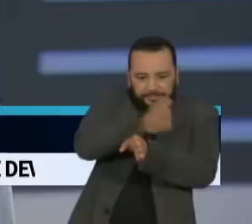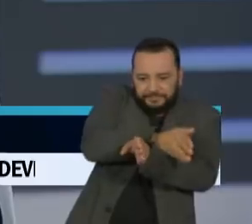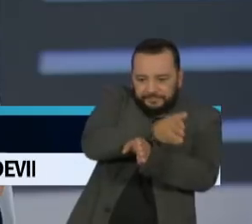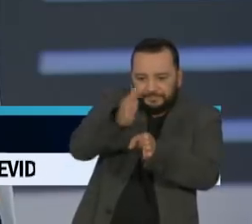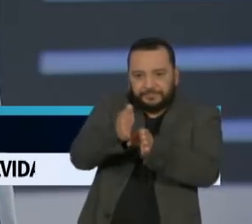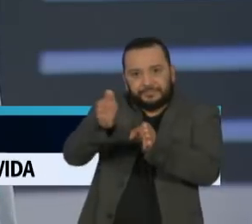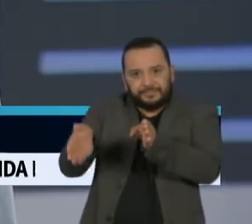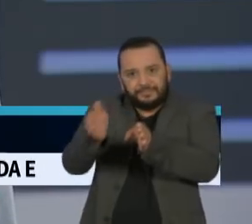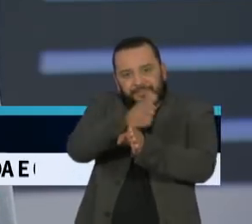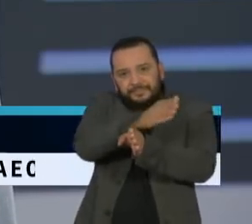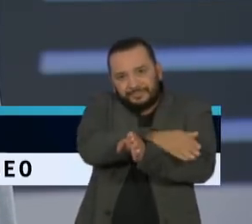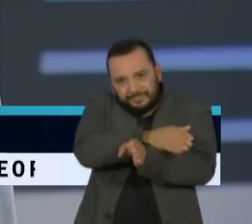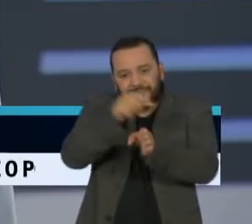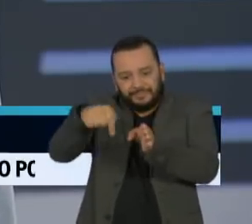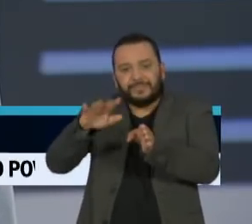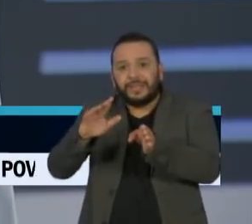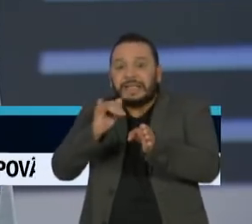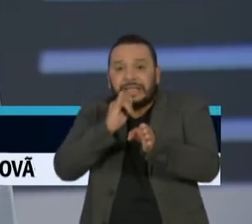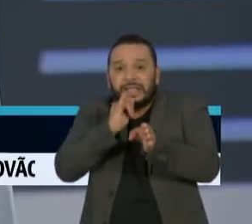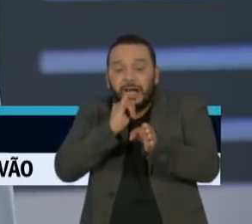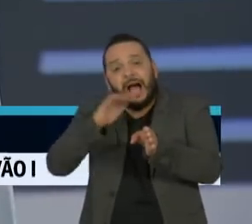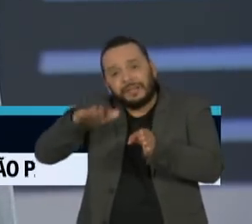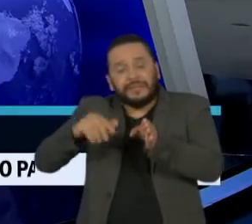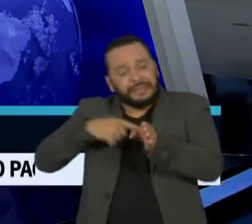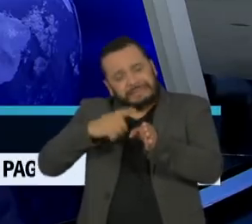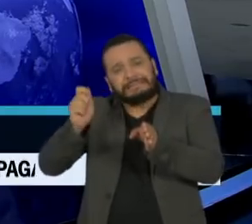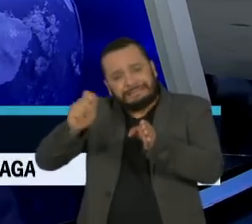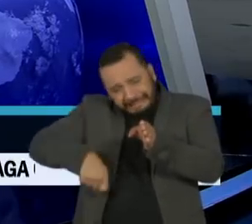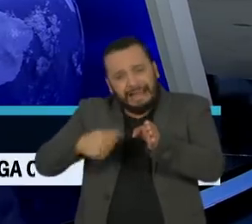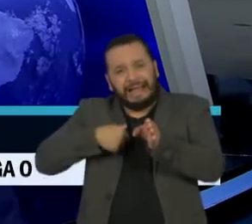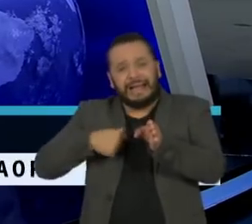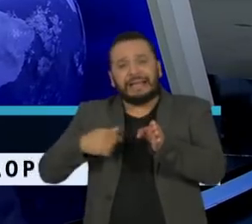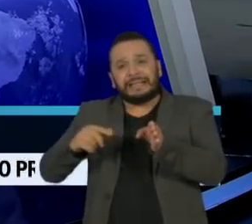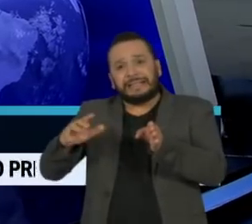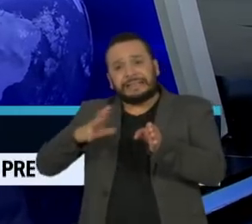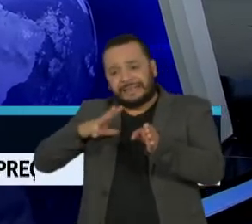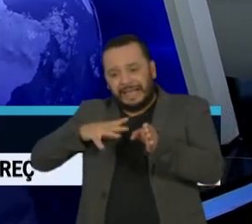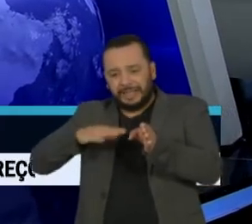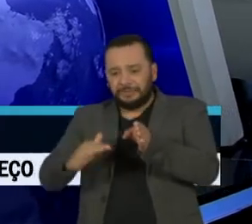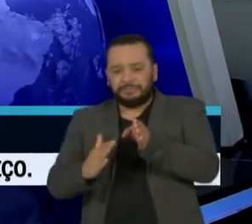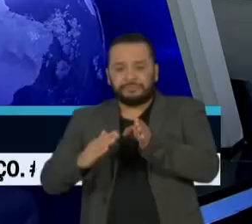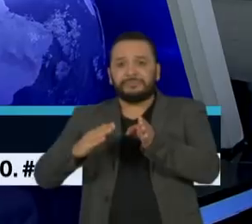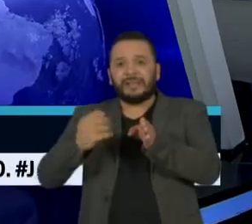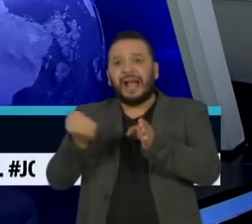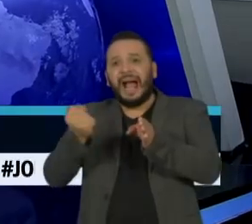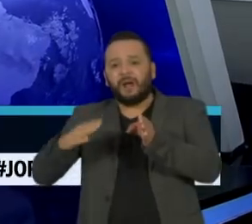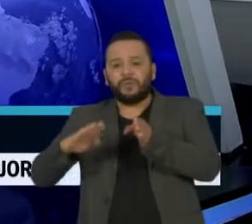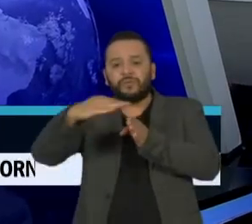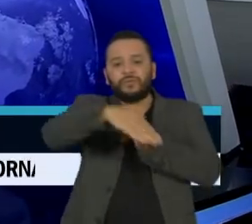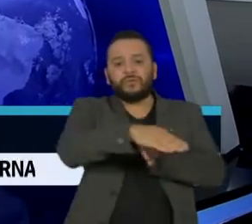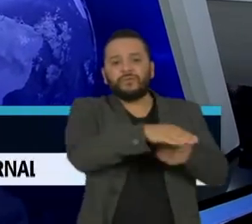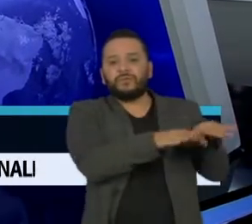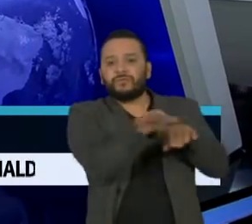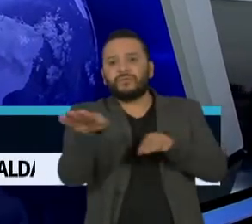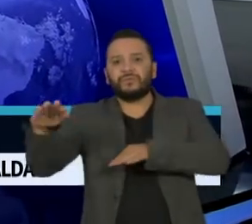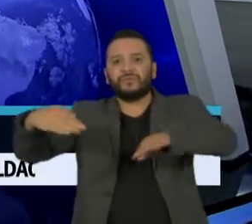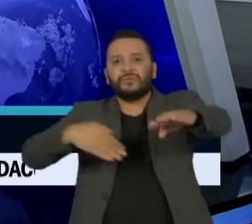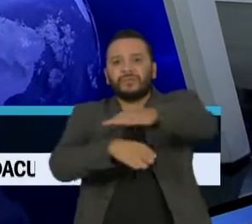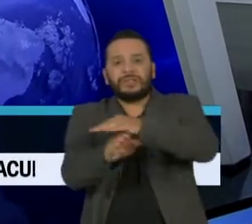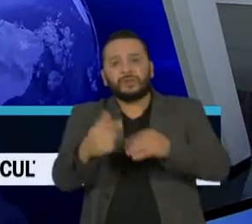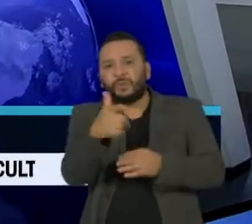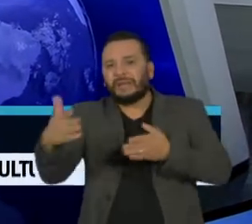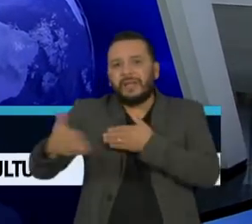nada a ver com a fisiologia da cidade. Essas cidades são... é a mesma cidade. Só que cada prefeito tem a sua